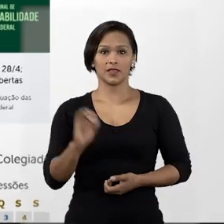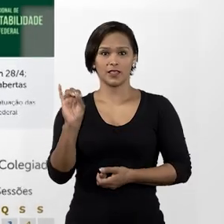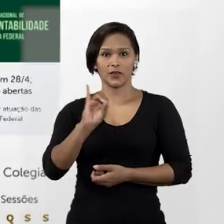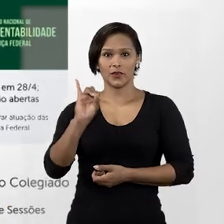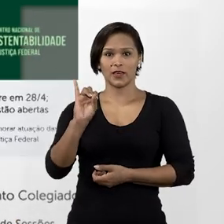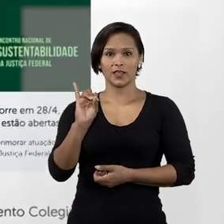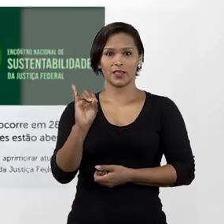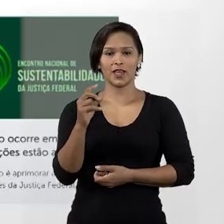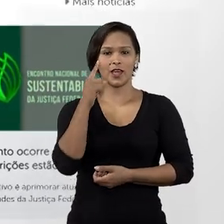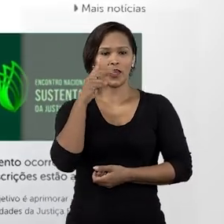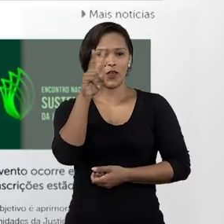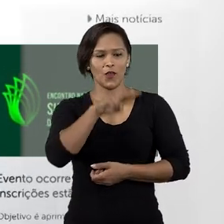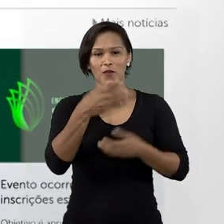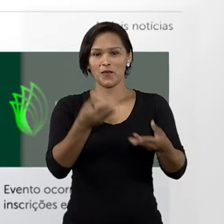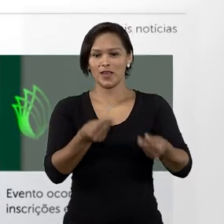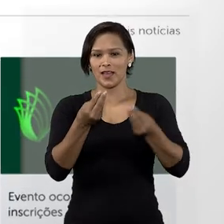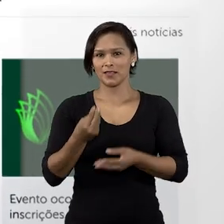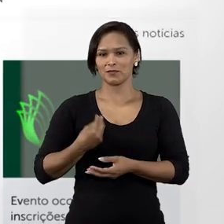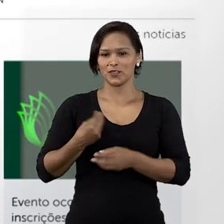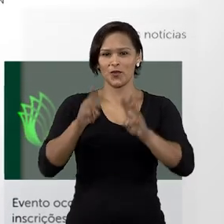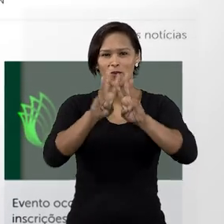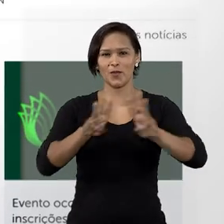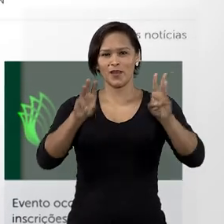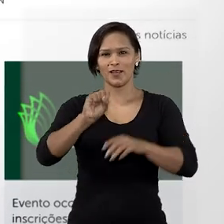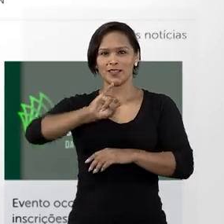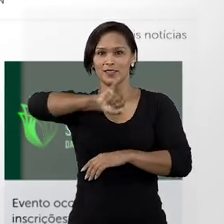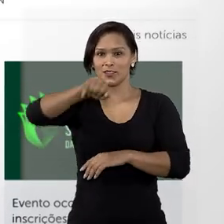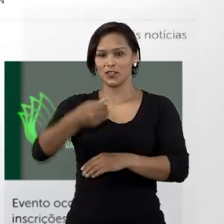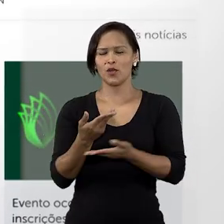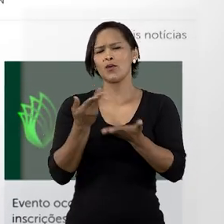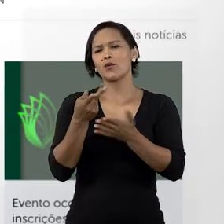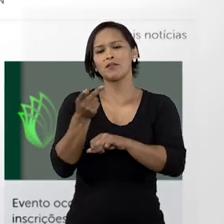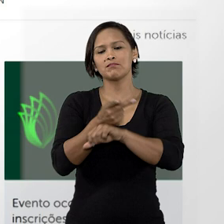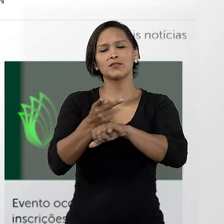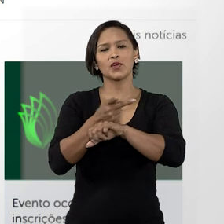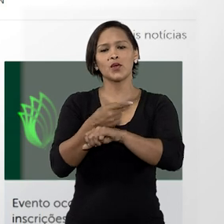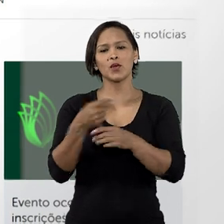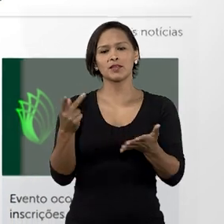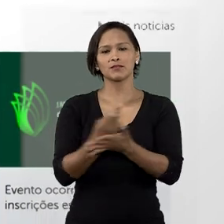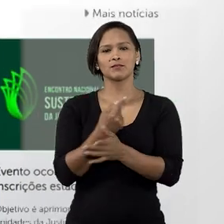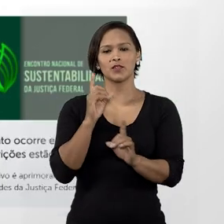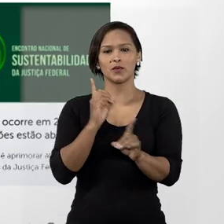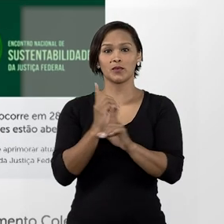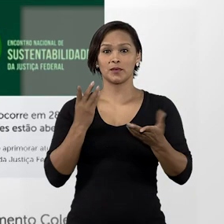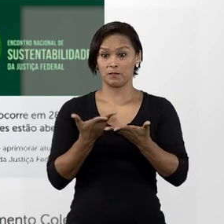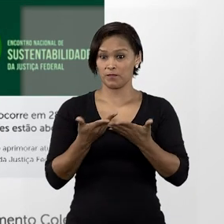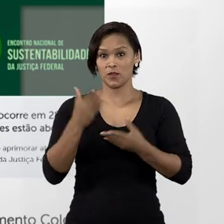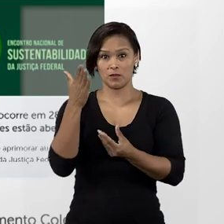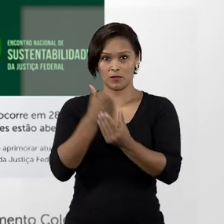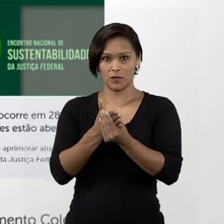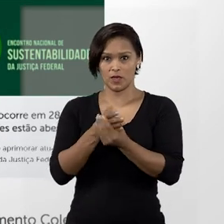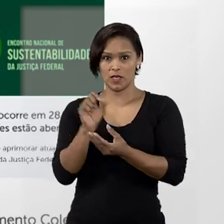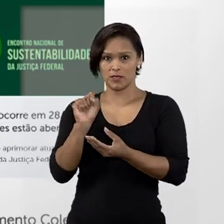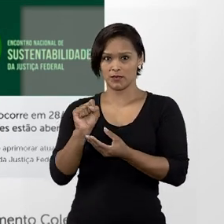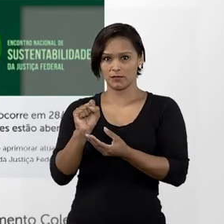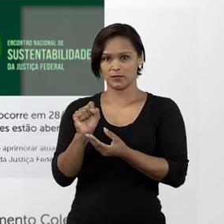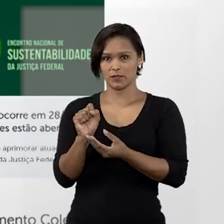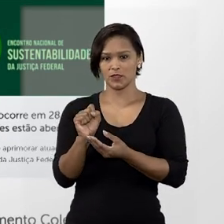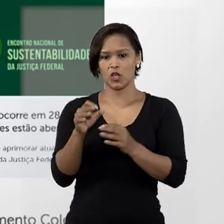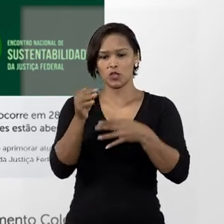Oi! Tô vendo que você já tá aqui no site do STJ, hein? Qual serviço tá procurando? Processos?